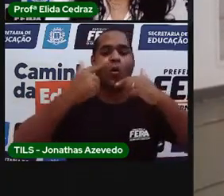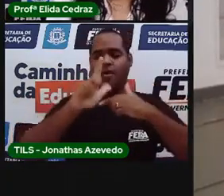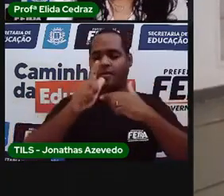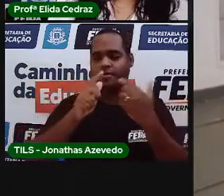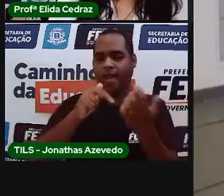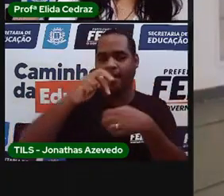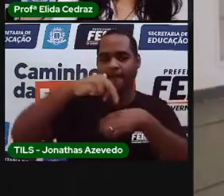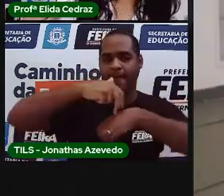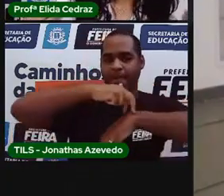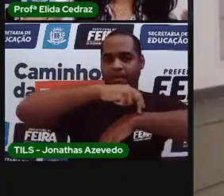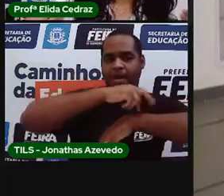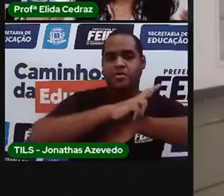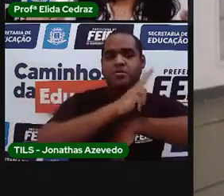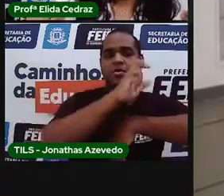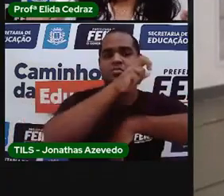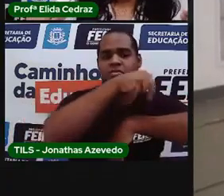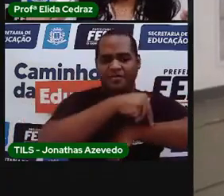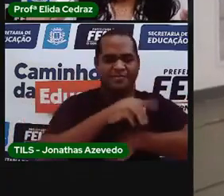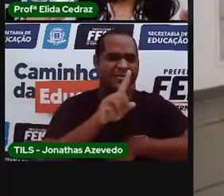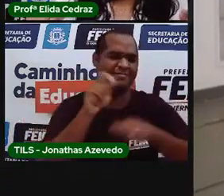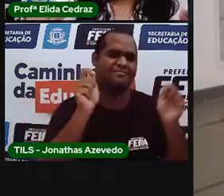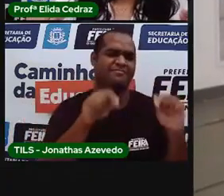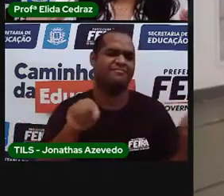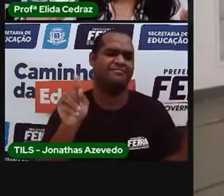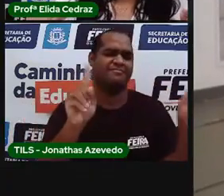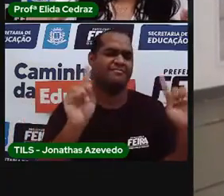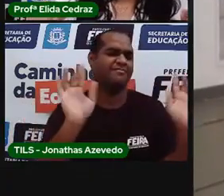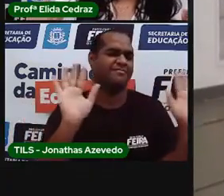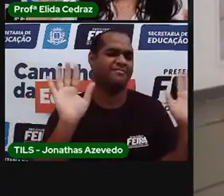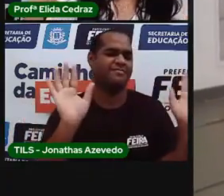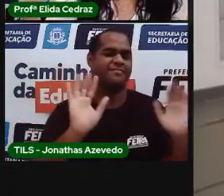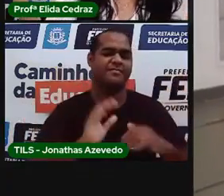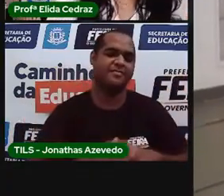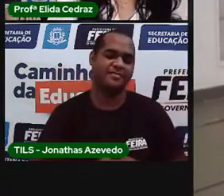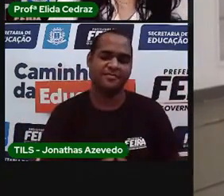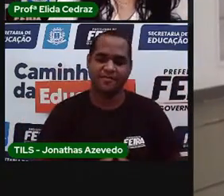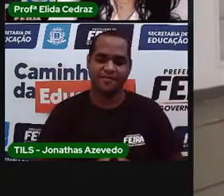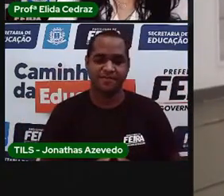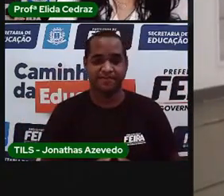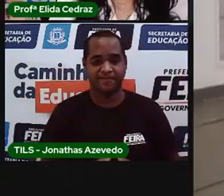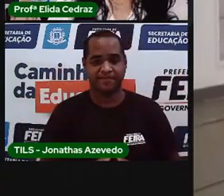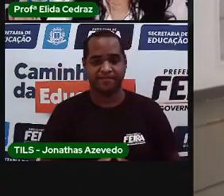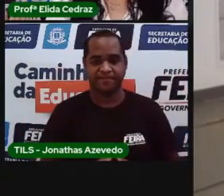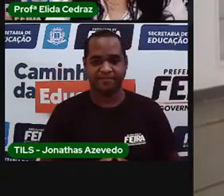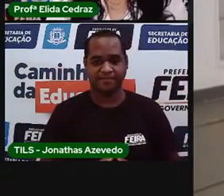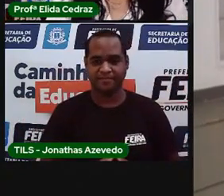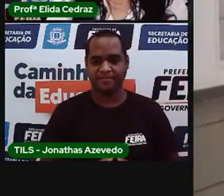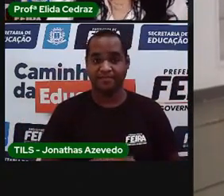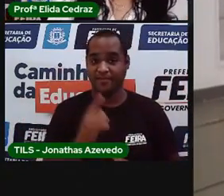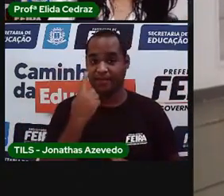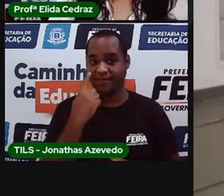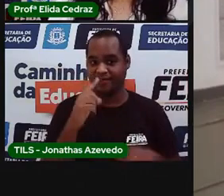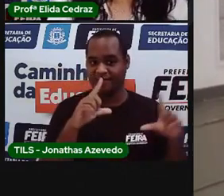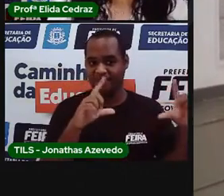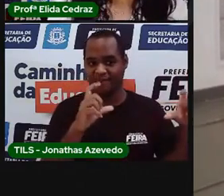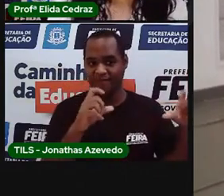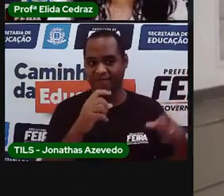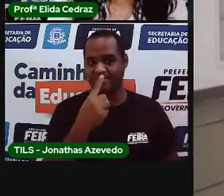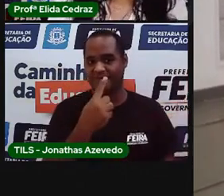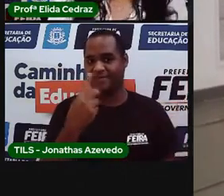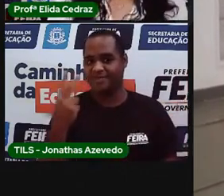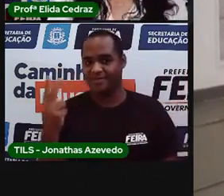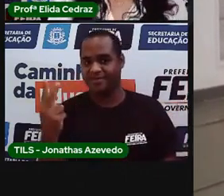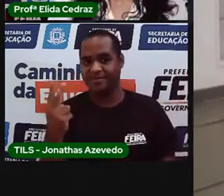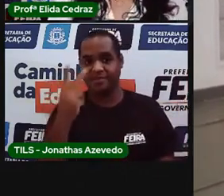E esses a gente não precisa fazer. Olha só. Tem duas imagens. Todo